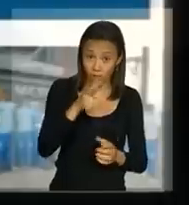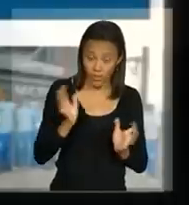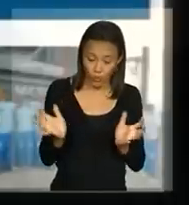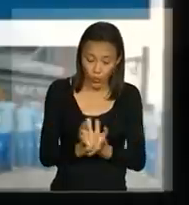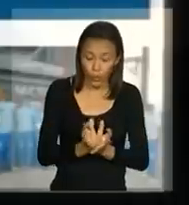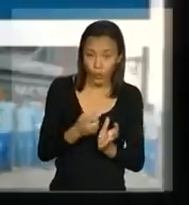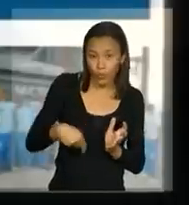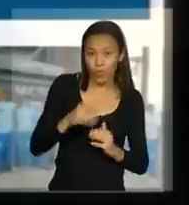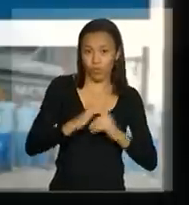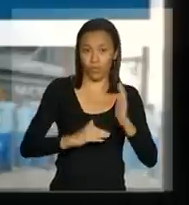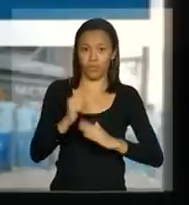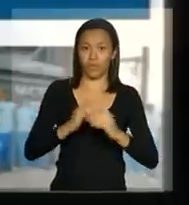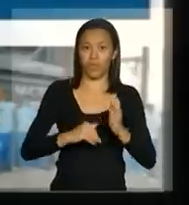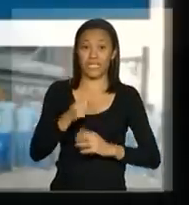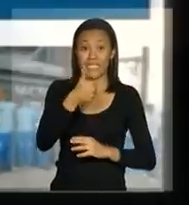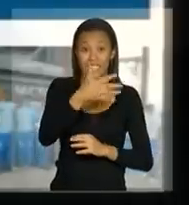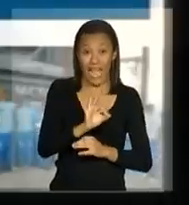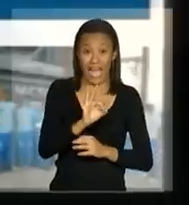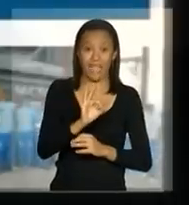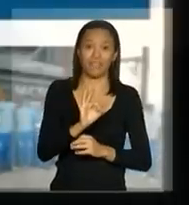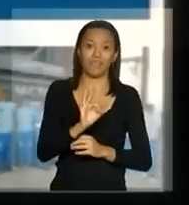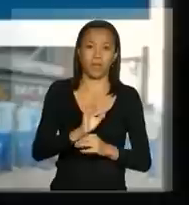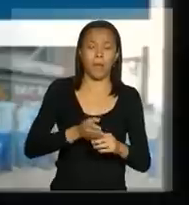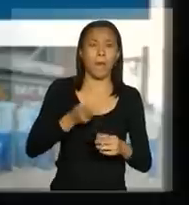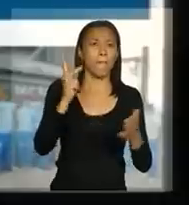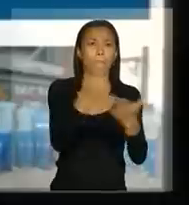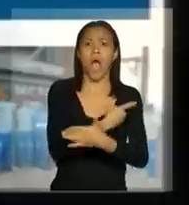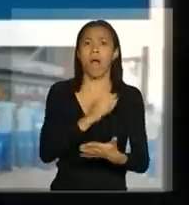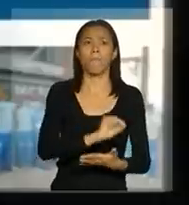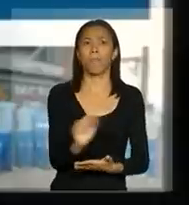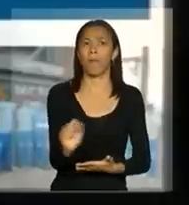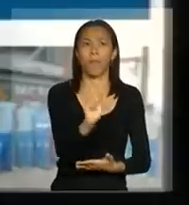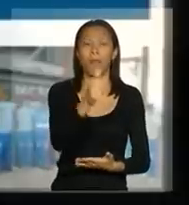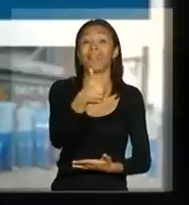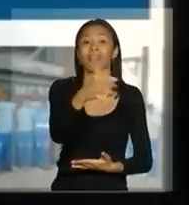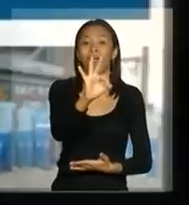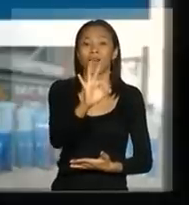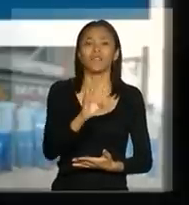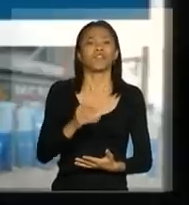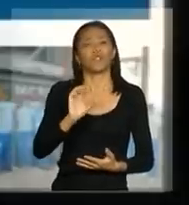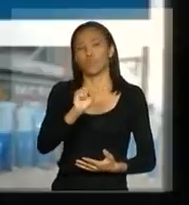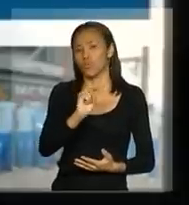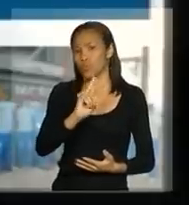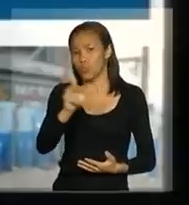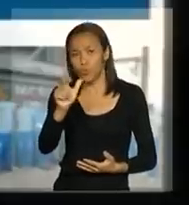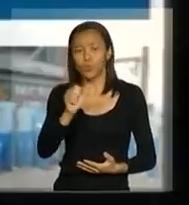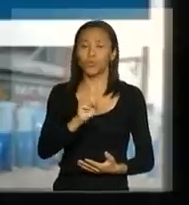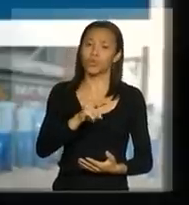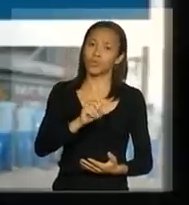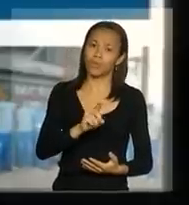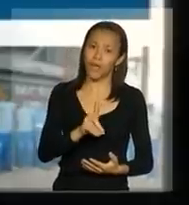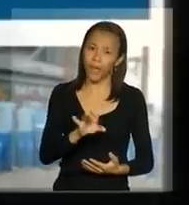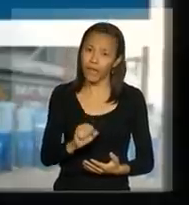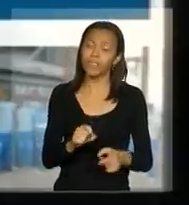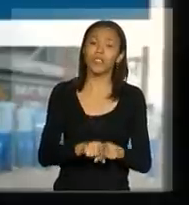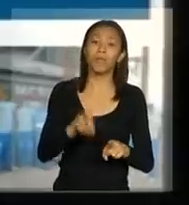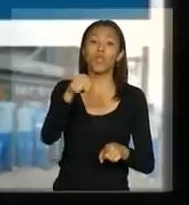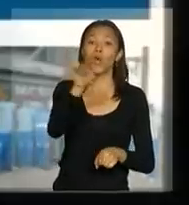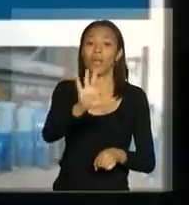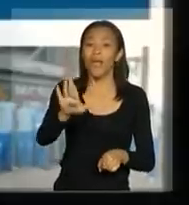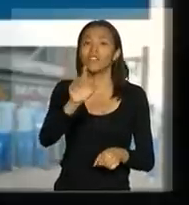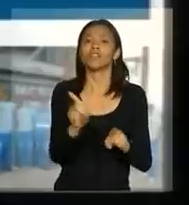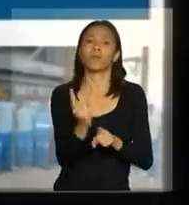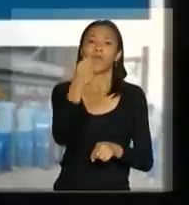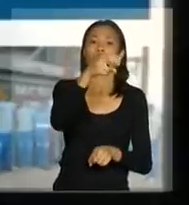10 grandes missões relacionadas a desastres naturais, tanto no Sul, Sudeste, quanto na região Nordeste, na região